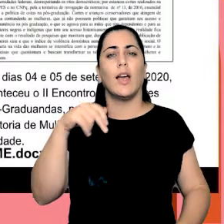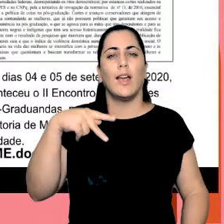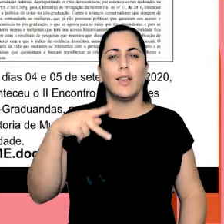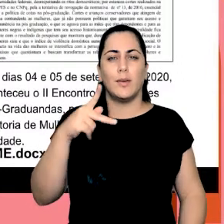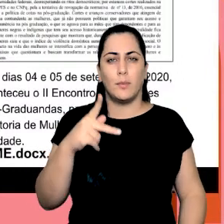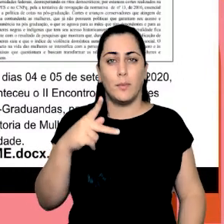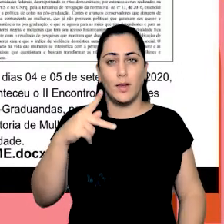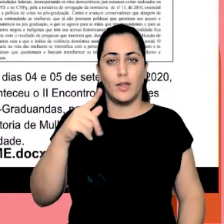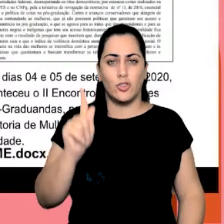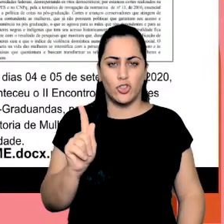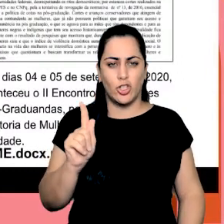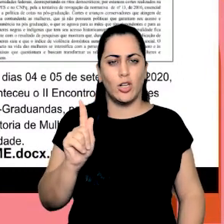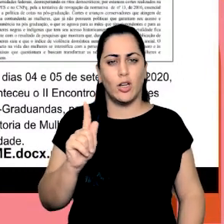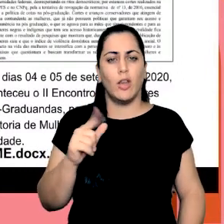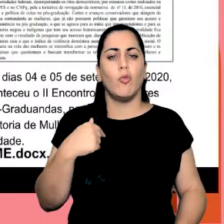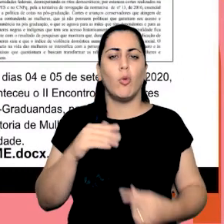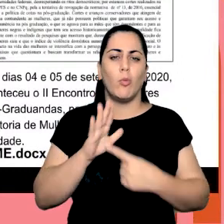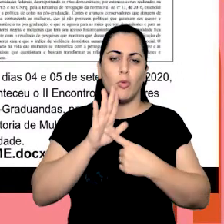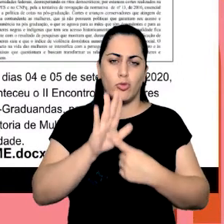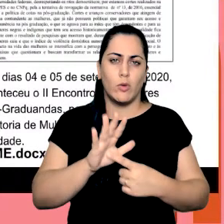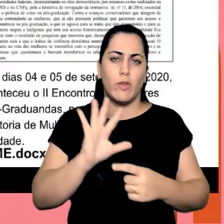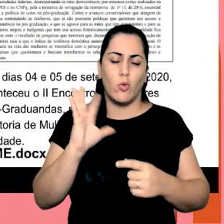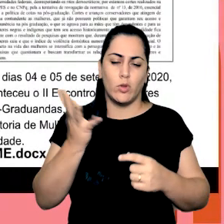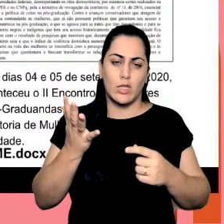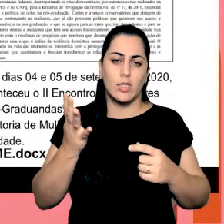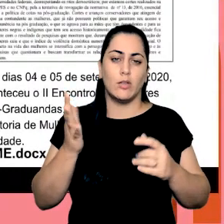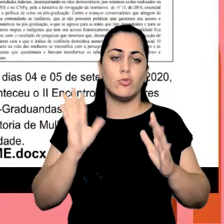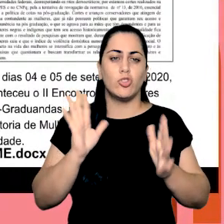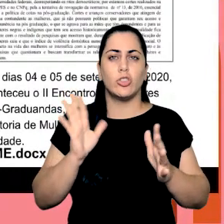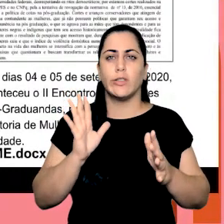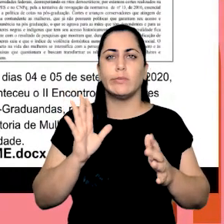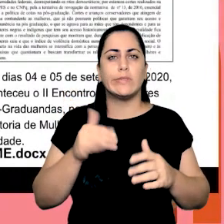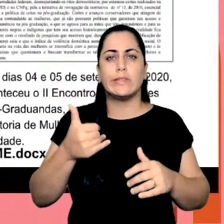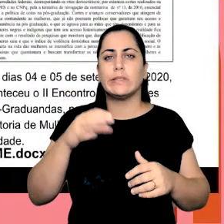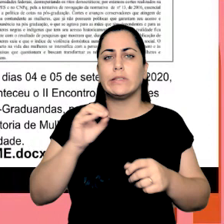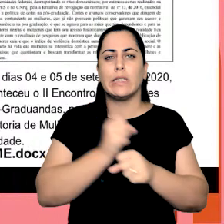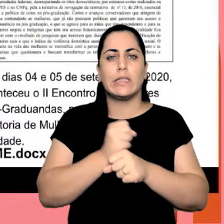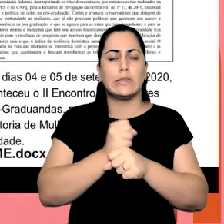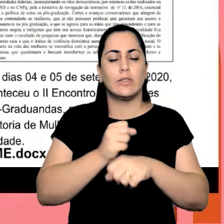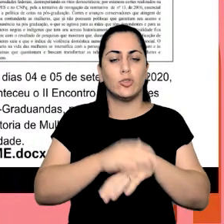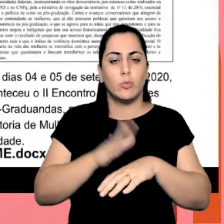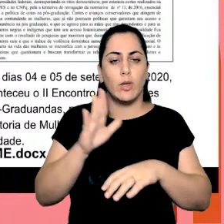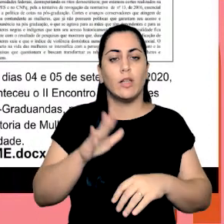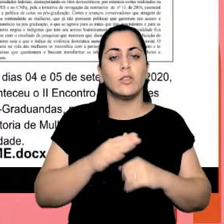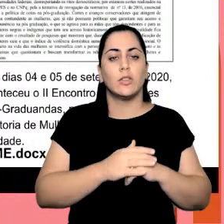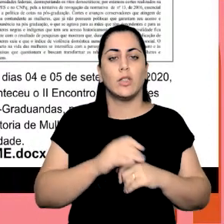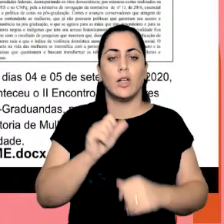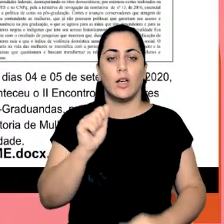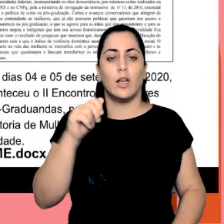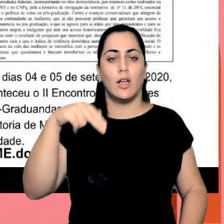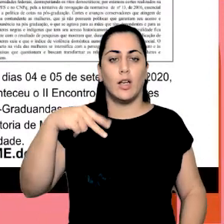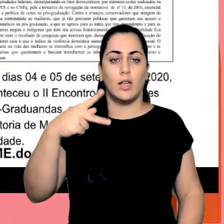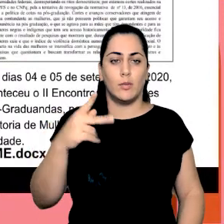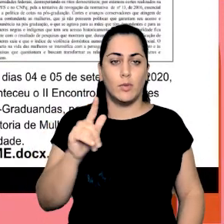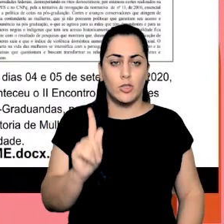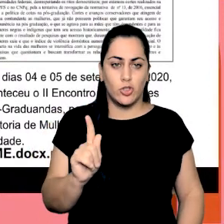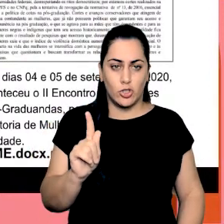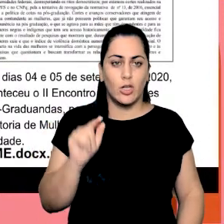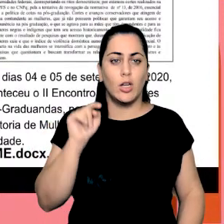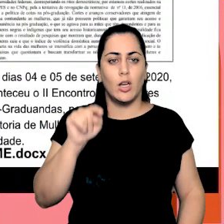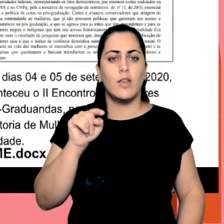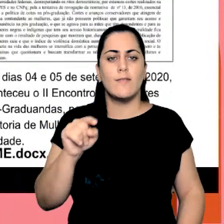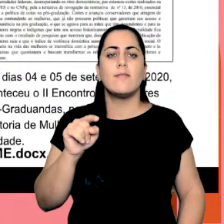isso é um recorte que vem acontecendo eu vou colocar aí para mais de uma década e a Associação Nacional dos Pós-Graduandos e das Pós